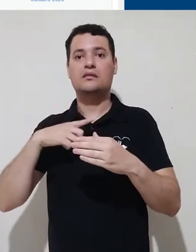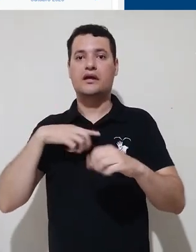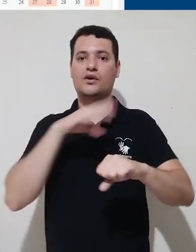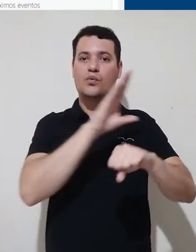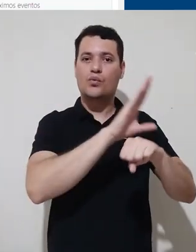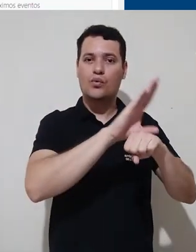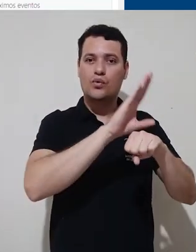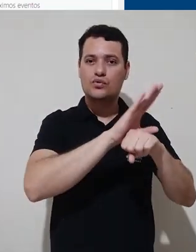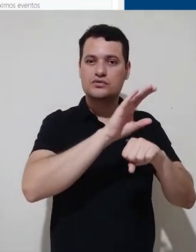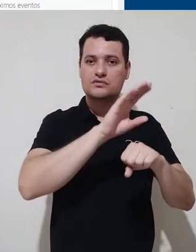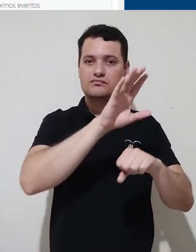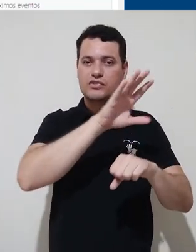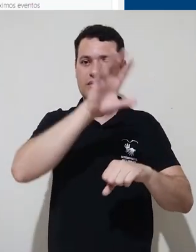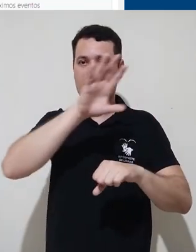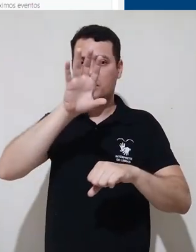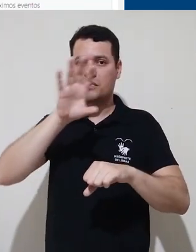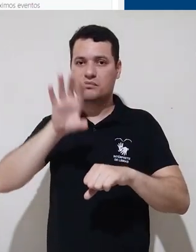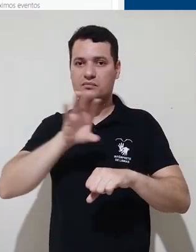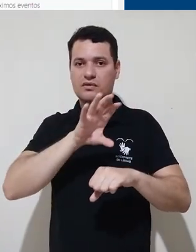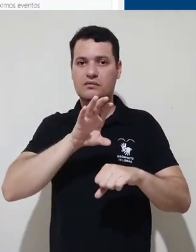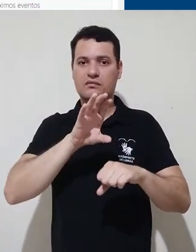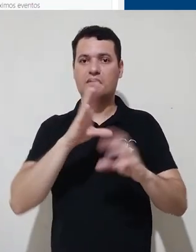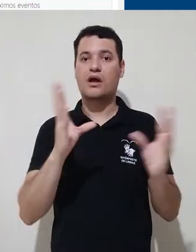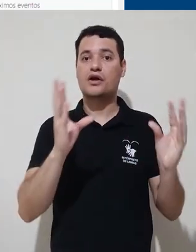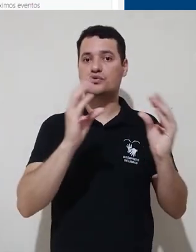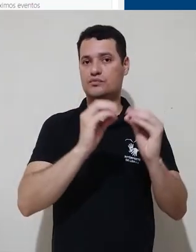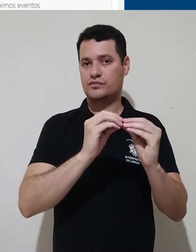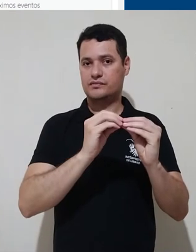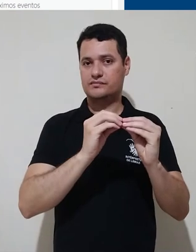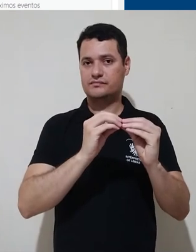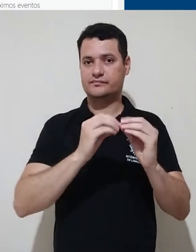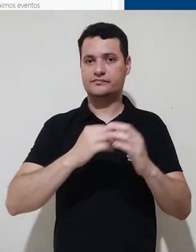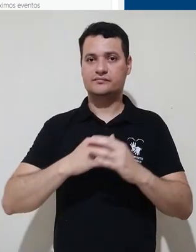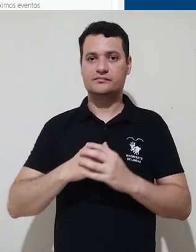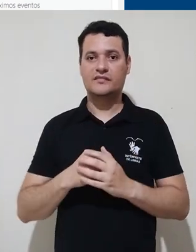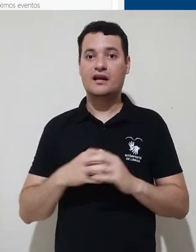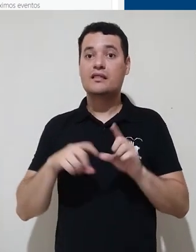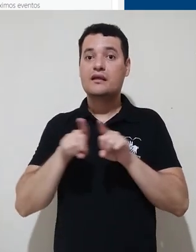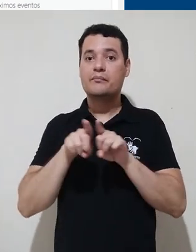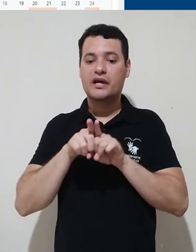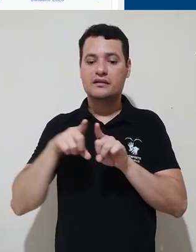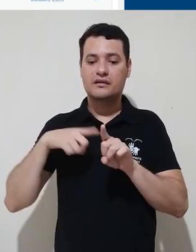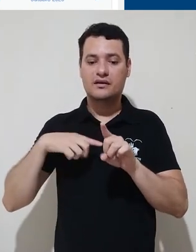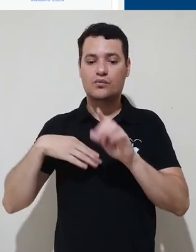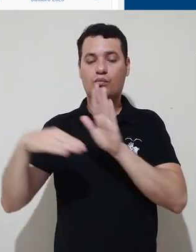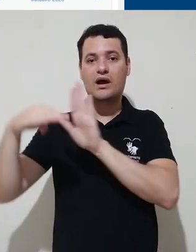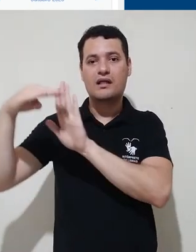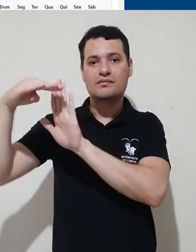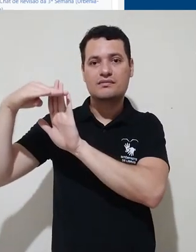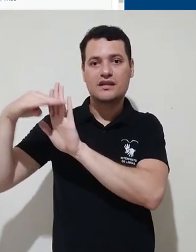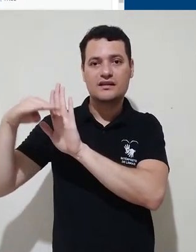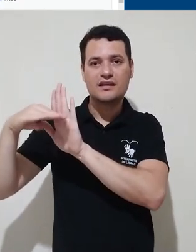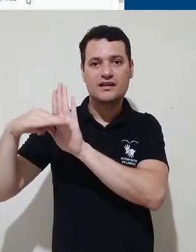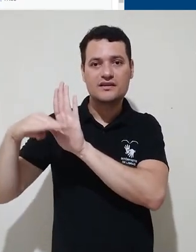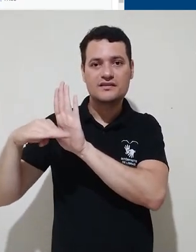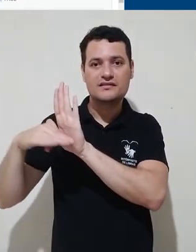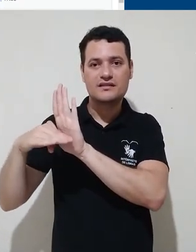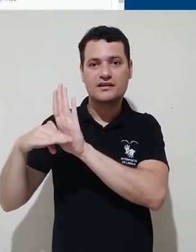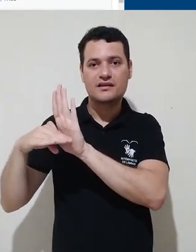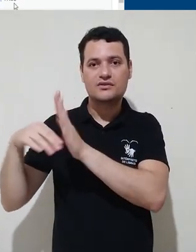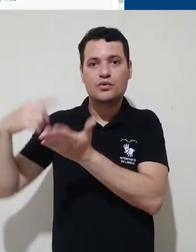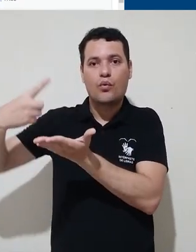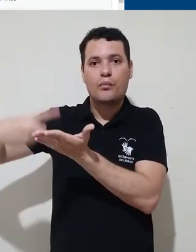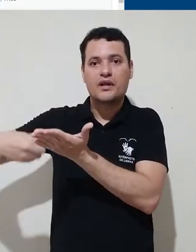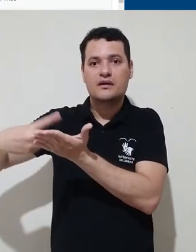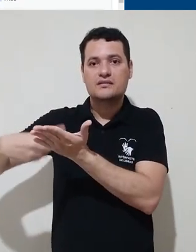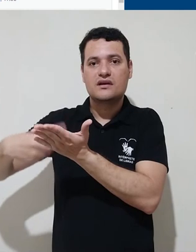como aluno ou independente da função, um resumo dos cursos acessados recentemente e